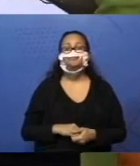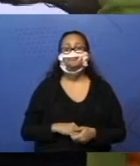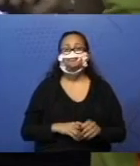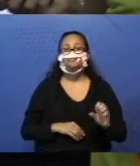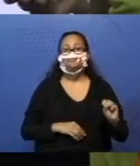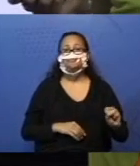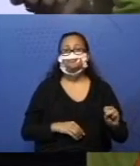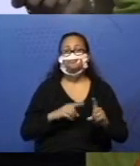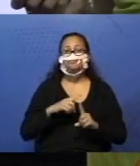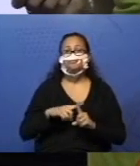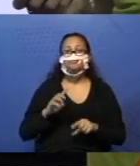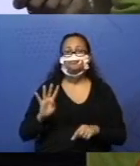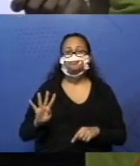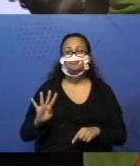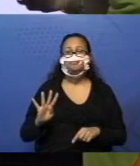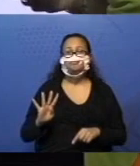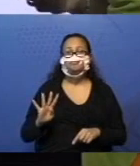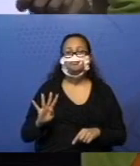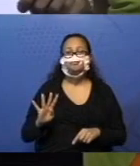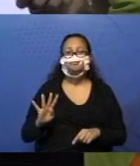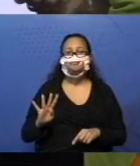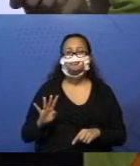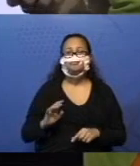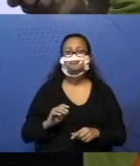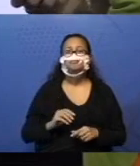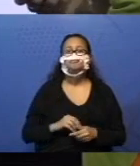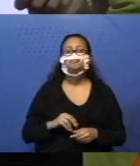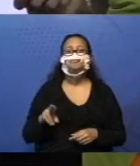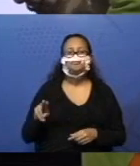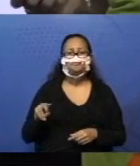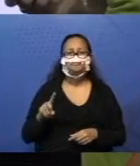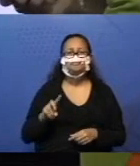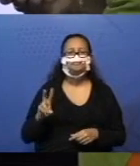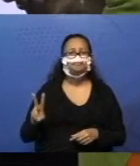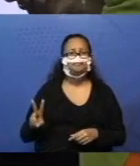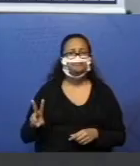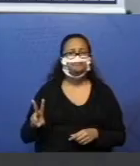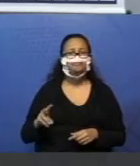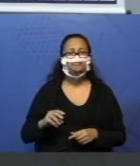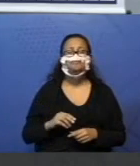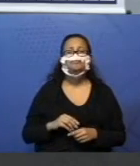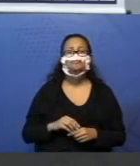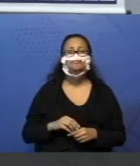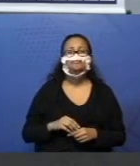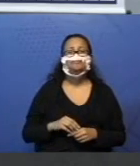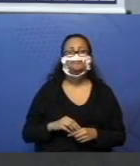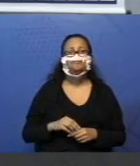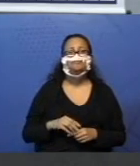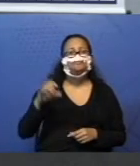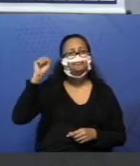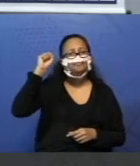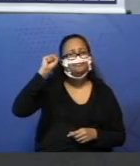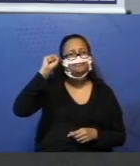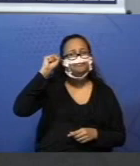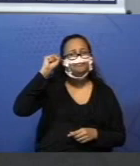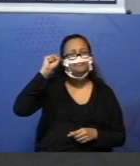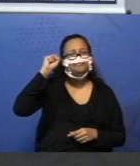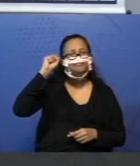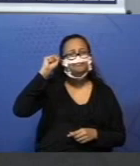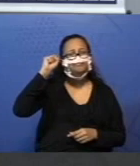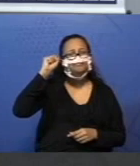8 mais 4. Se eu fizer 8 mais 4 dá 12? Vamos conferir. Guardo 8 aqui na cabecinha.